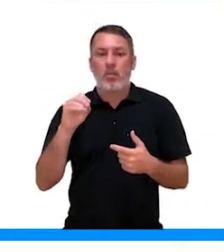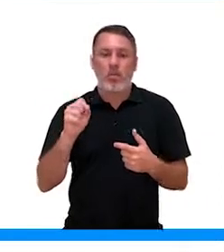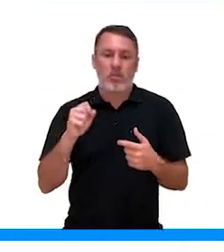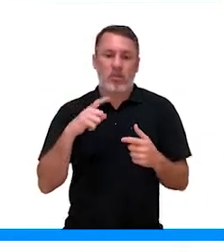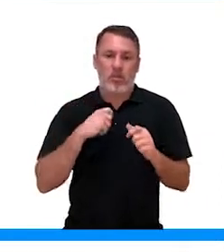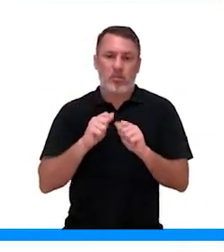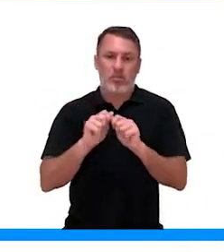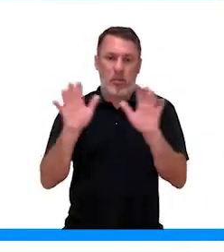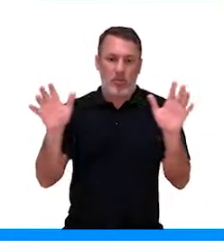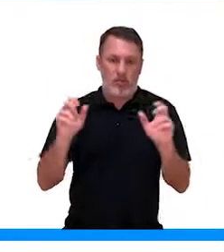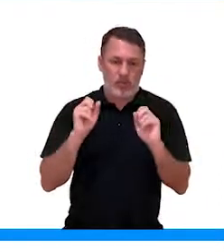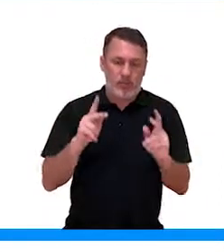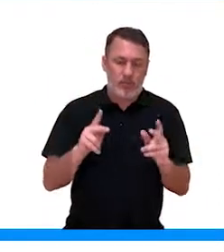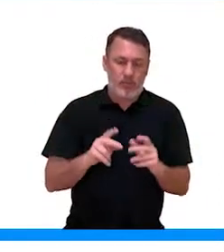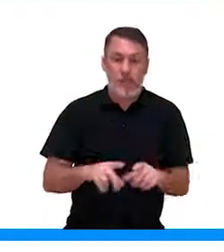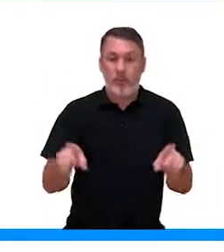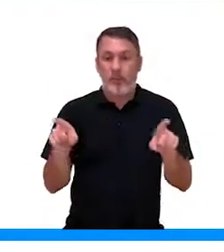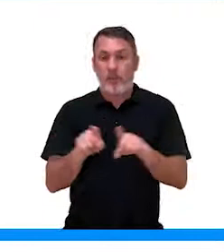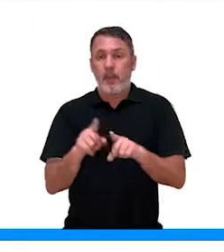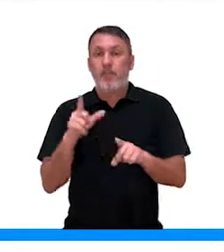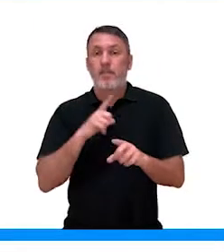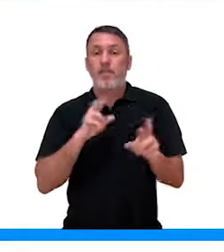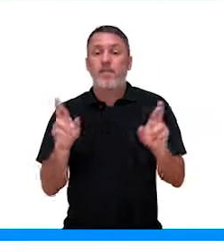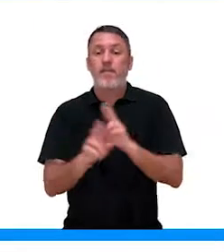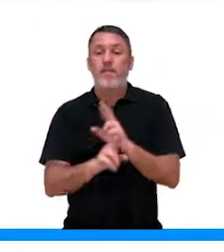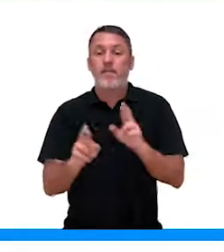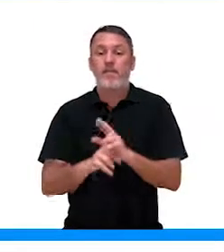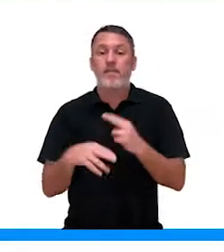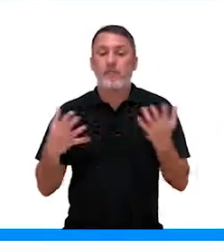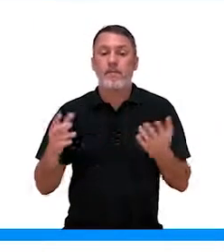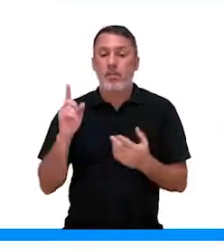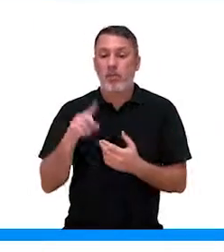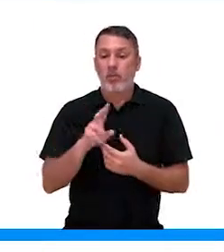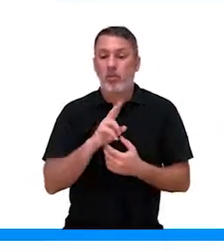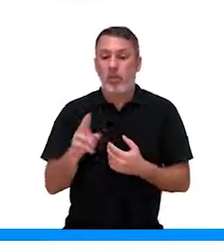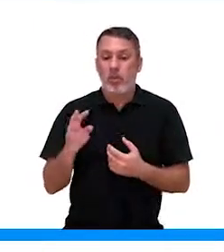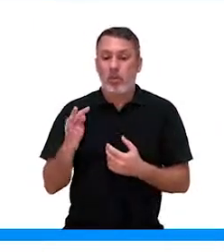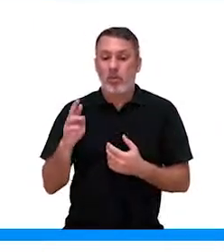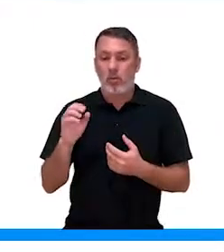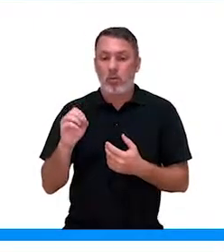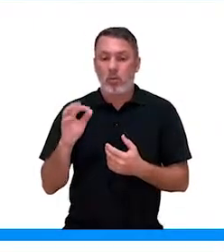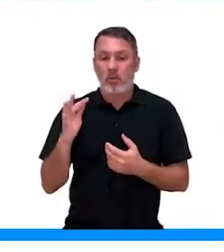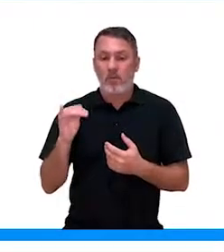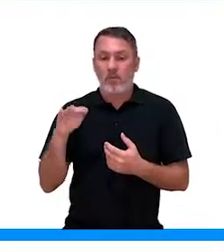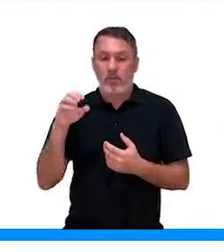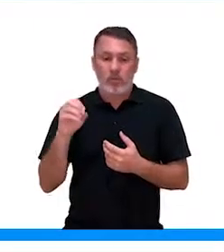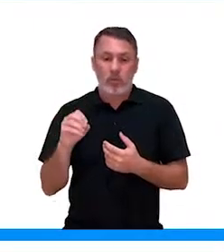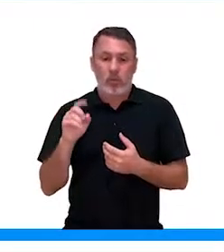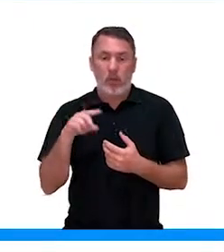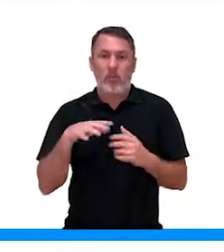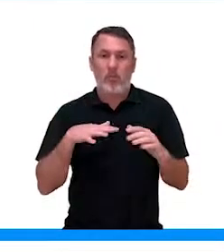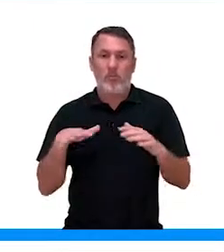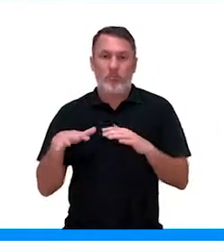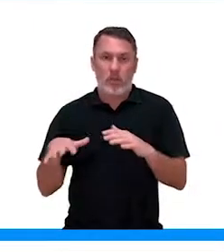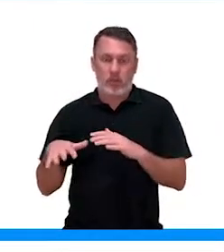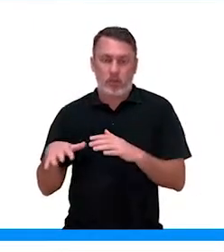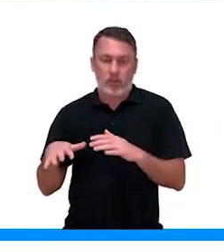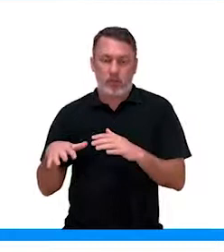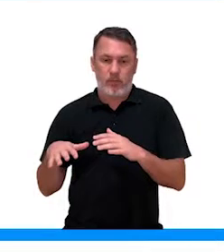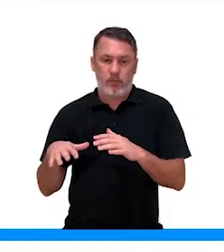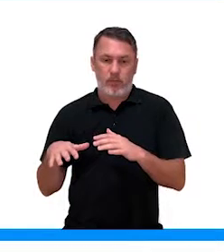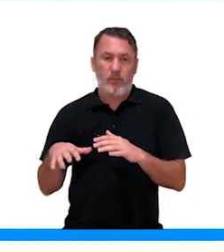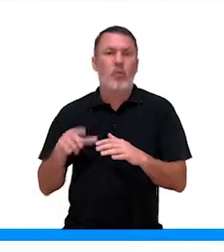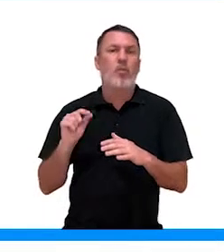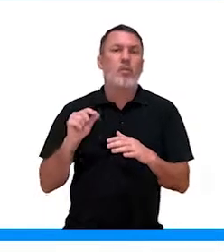de ramos laterais. Elas também vão estar relacionadas com os tropismos. O que é tropismo? É o movimento.